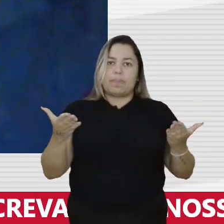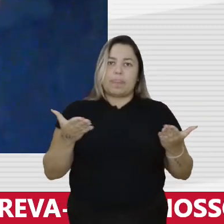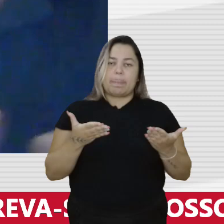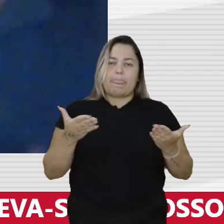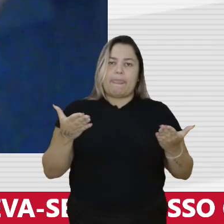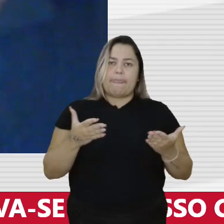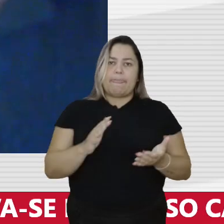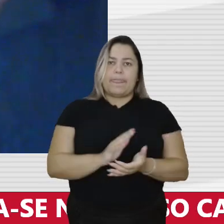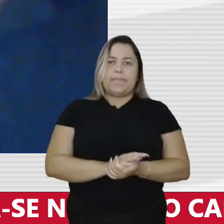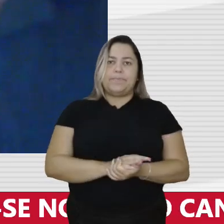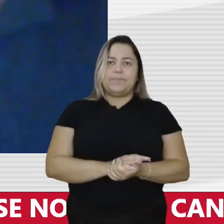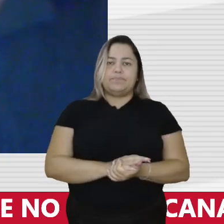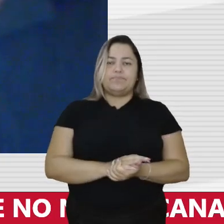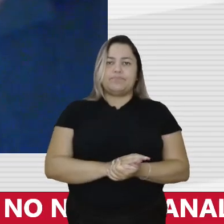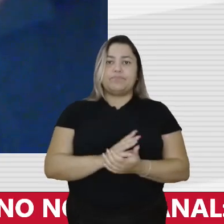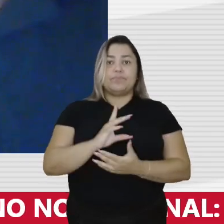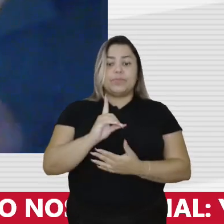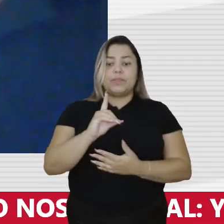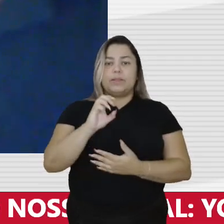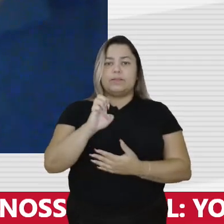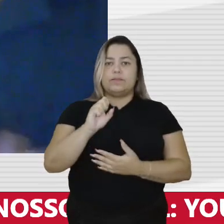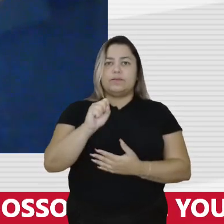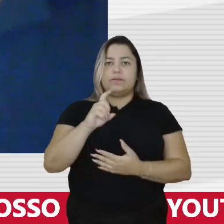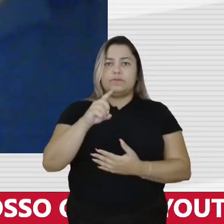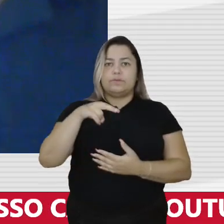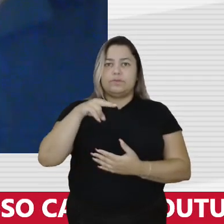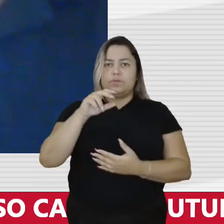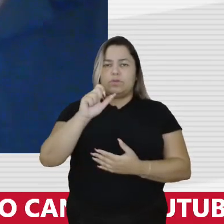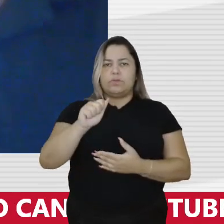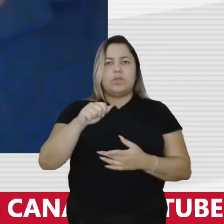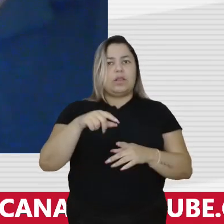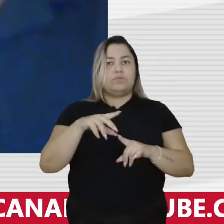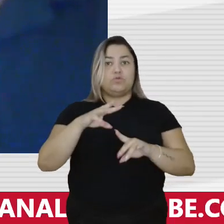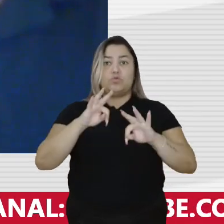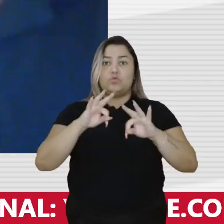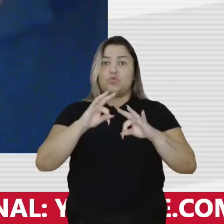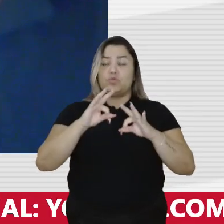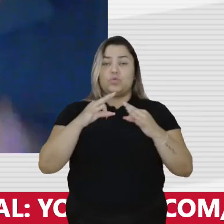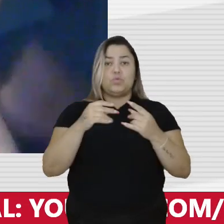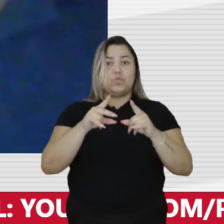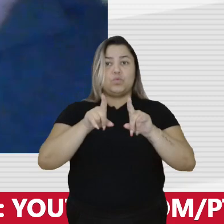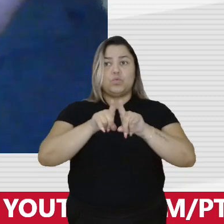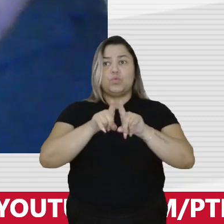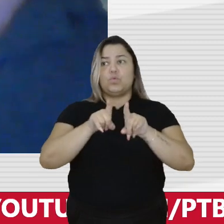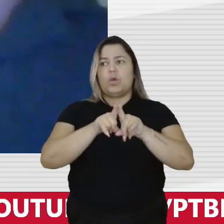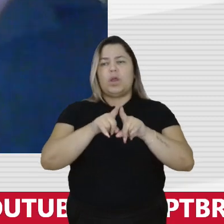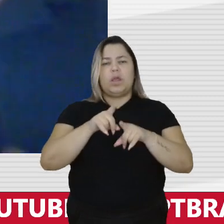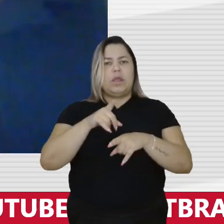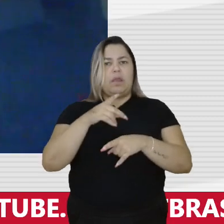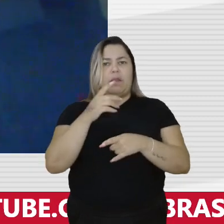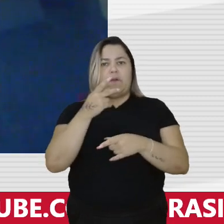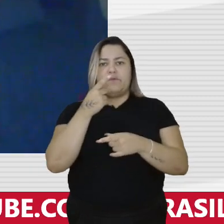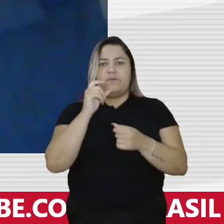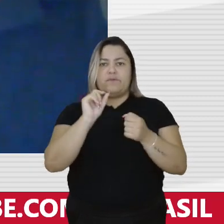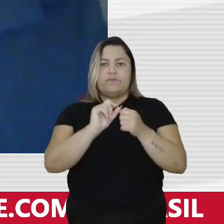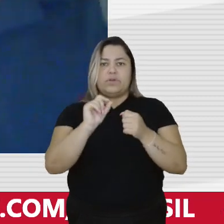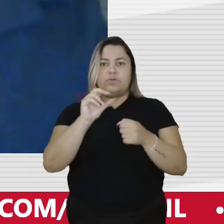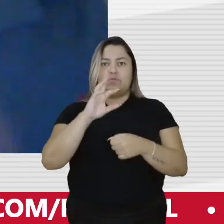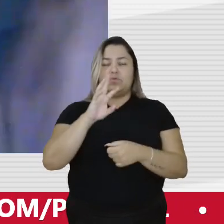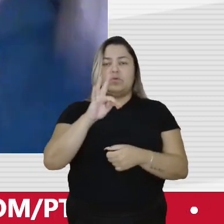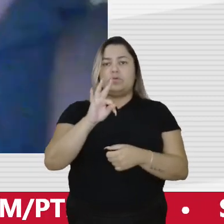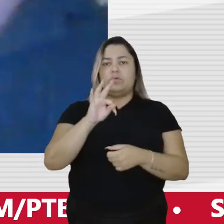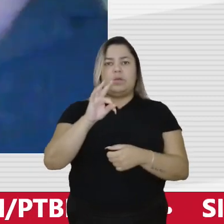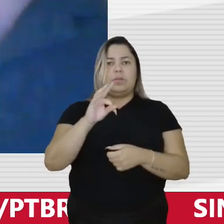desdenha das desnúncias de tortura, que ridiculariza torturados.